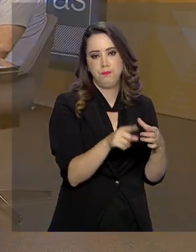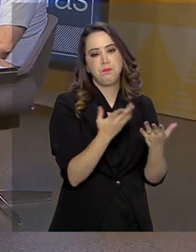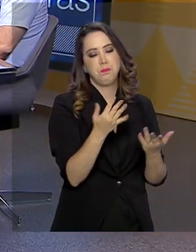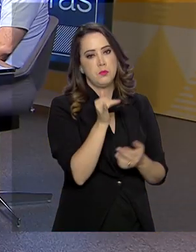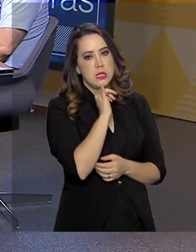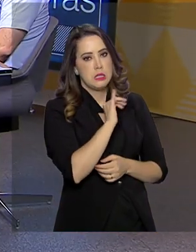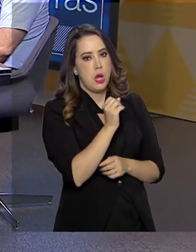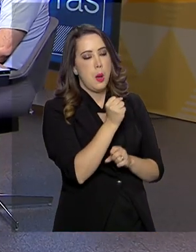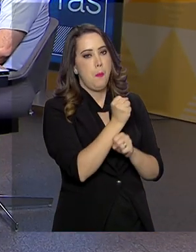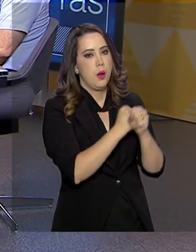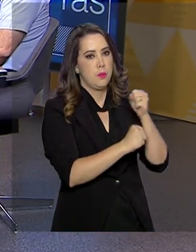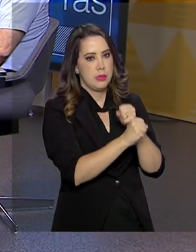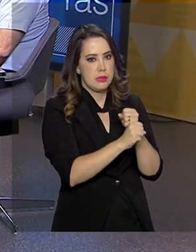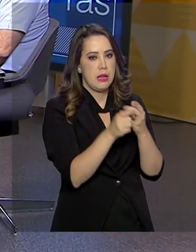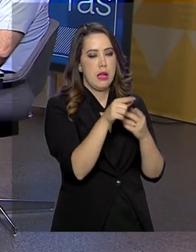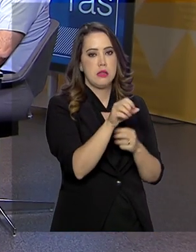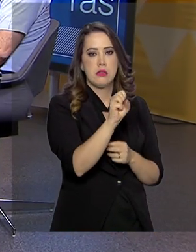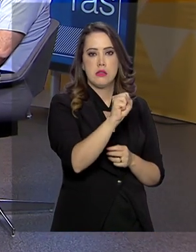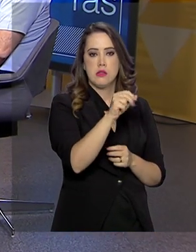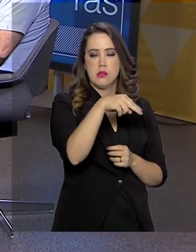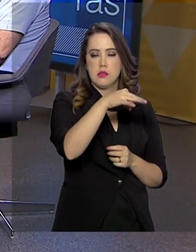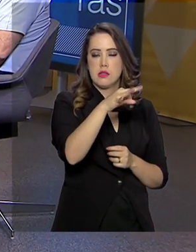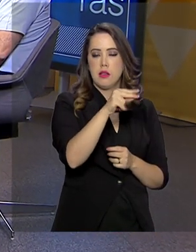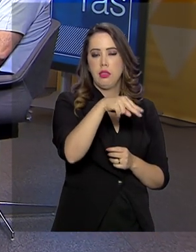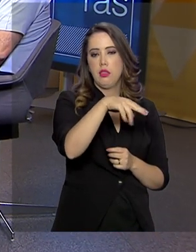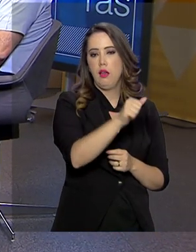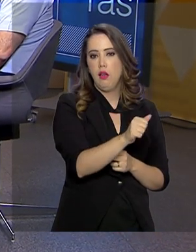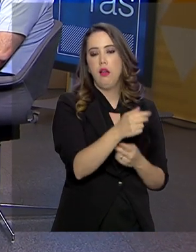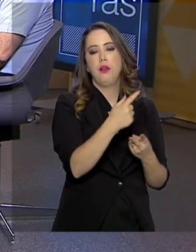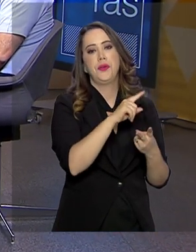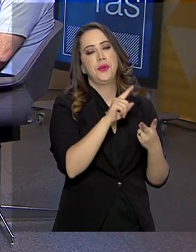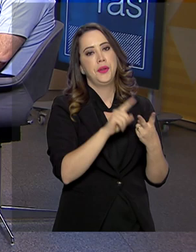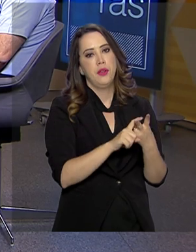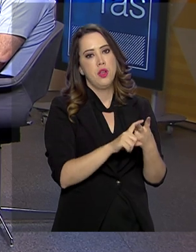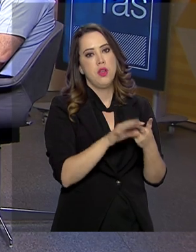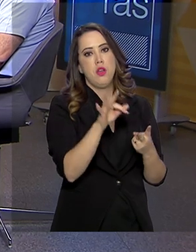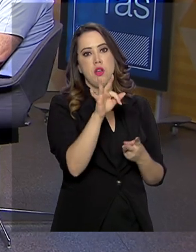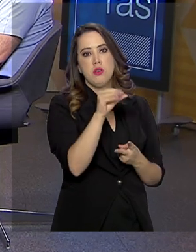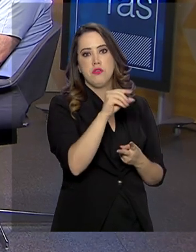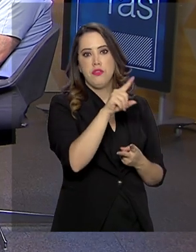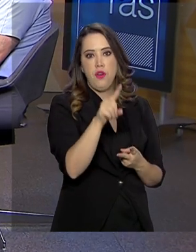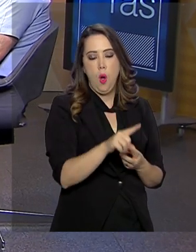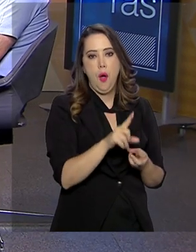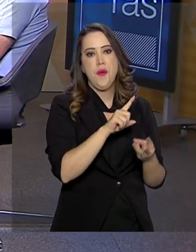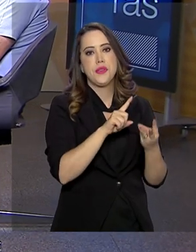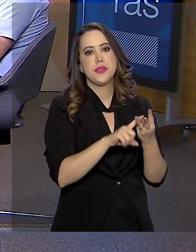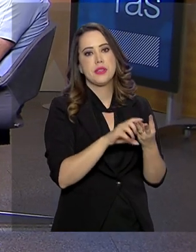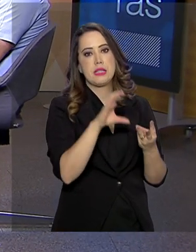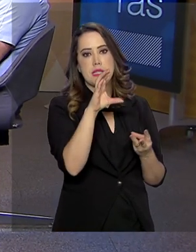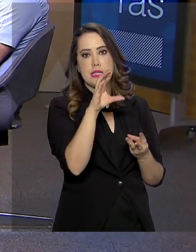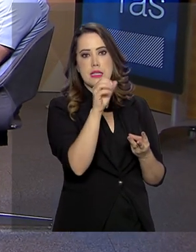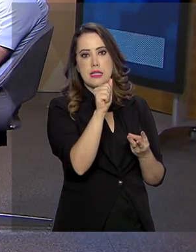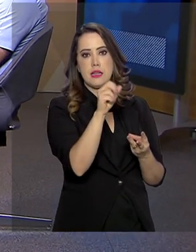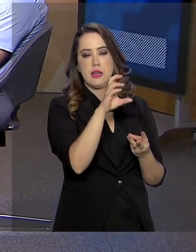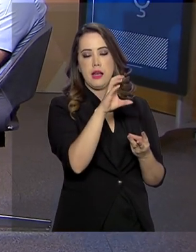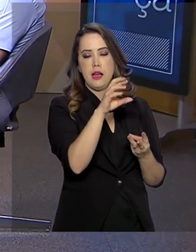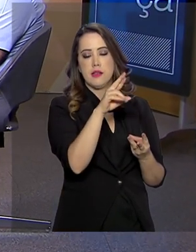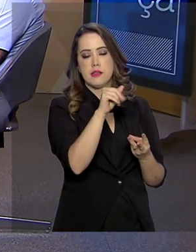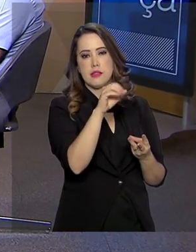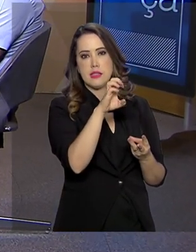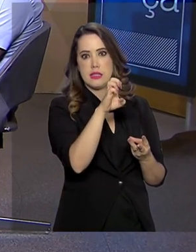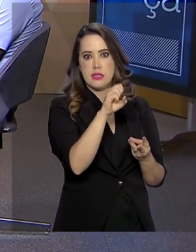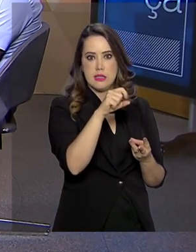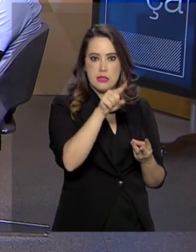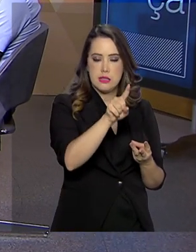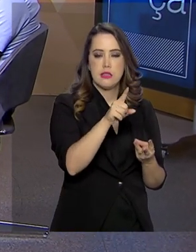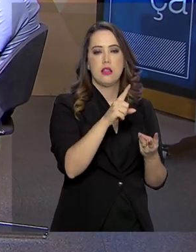Santana do Livramento, que a cidade de fronteira, Foz do Iguaçu, fomos a Cáceres, a última cidade gêmea, Porto Velho, Rio Branco, fomos ao estado